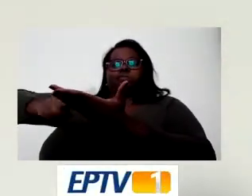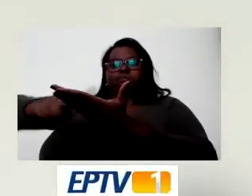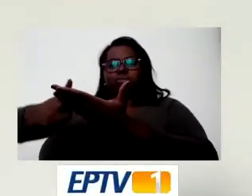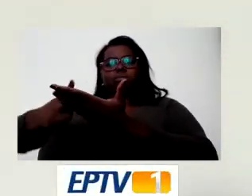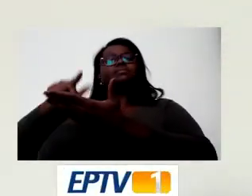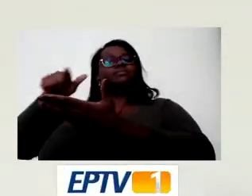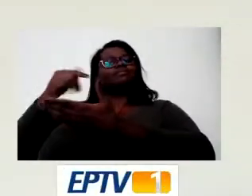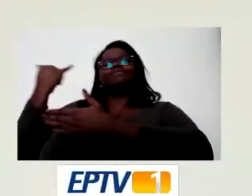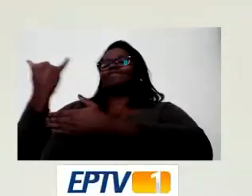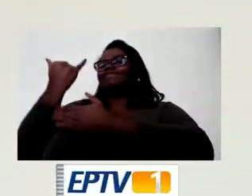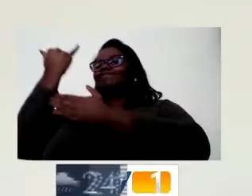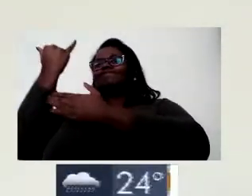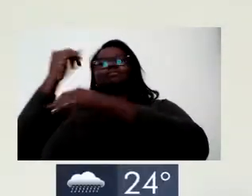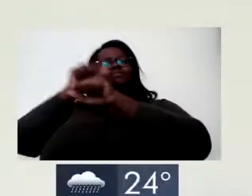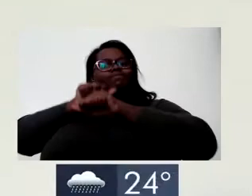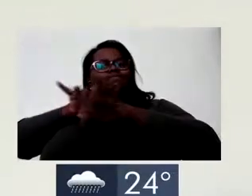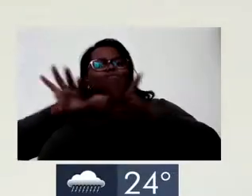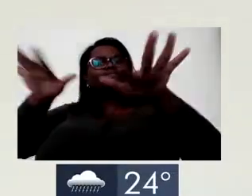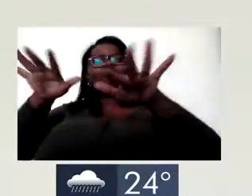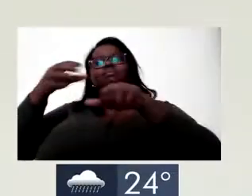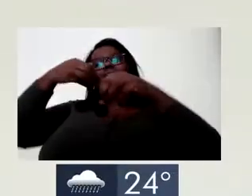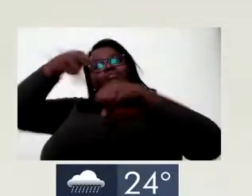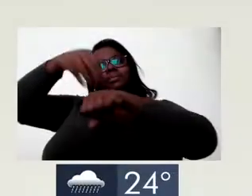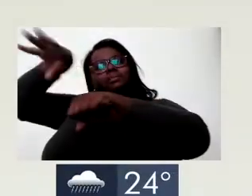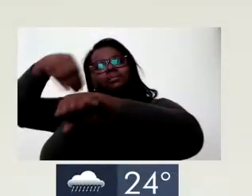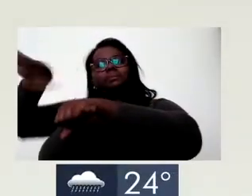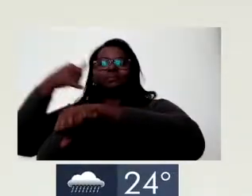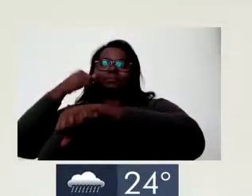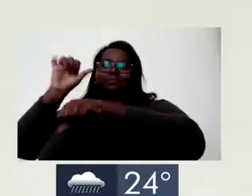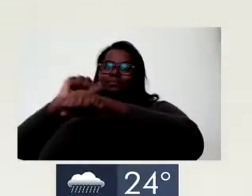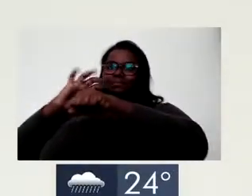importante para evitar o avanço do novo coronavírus.